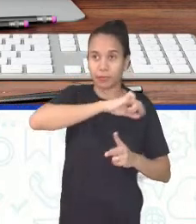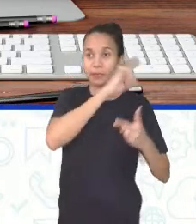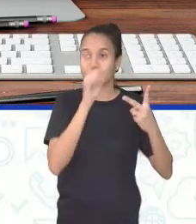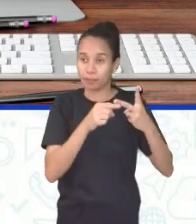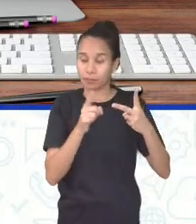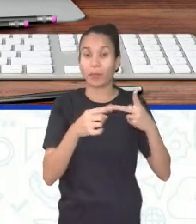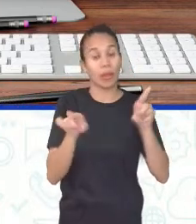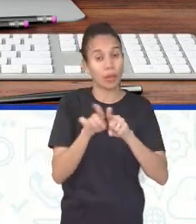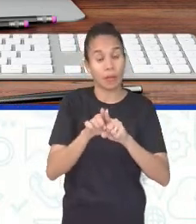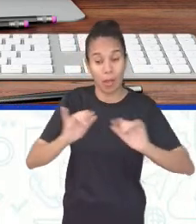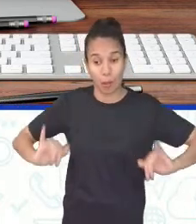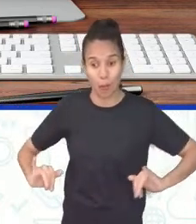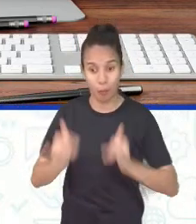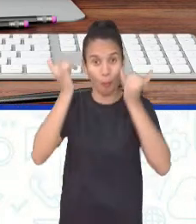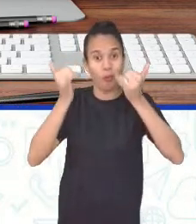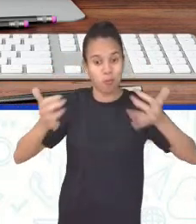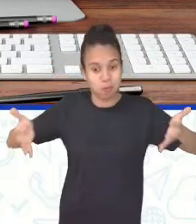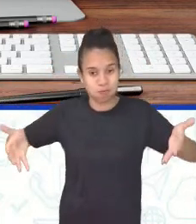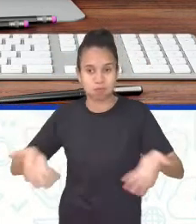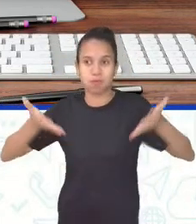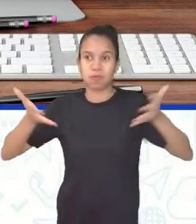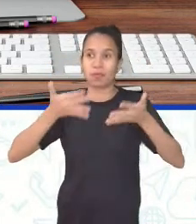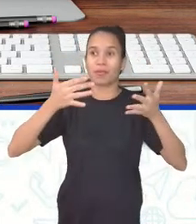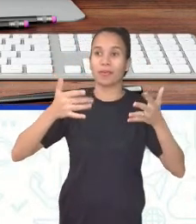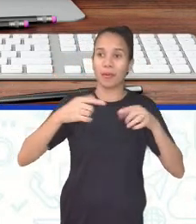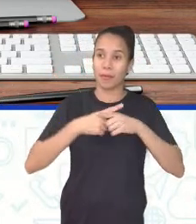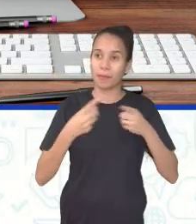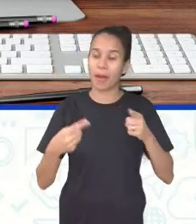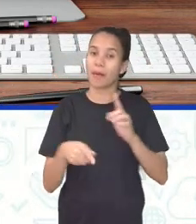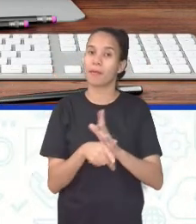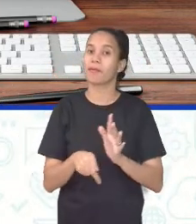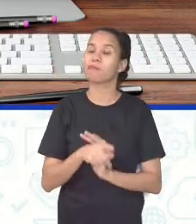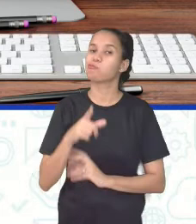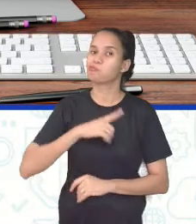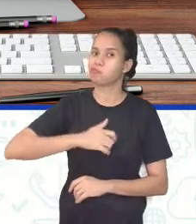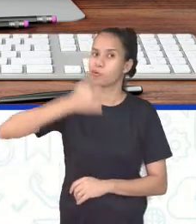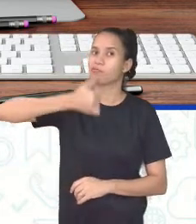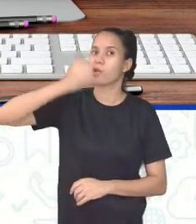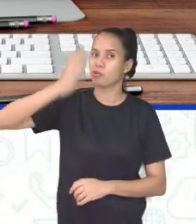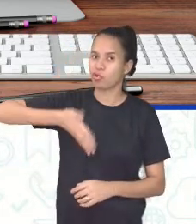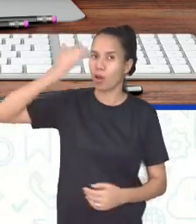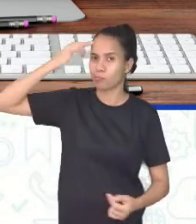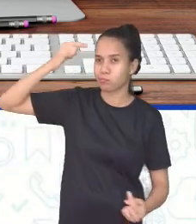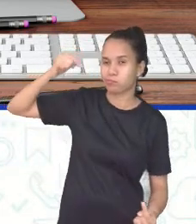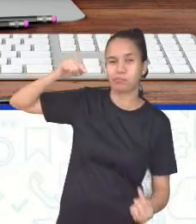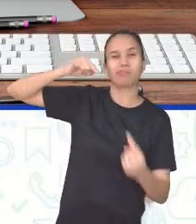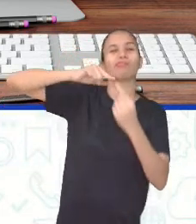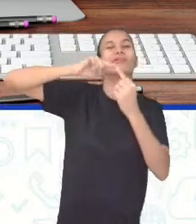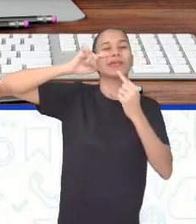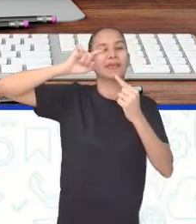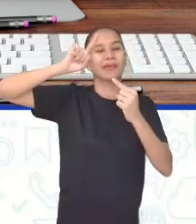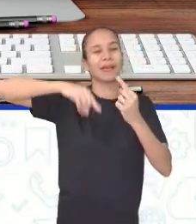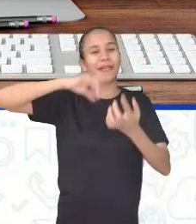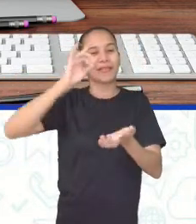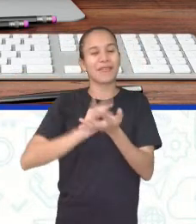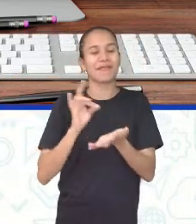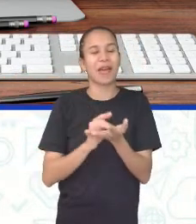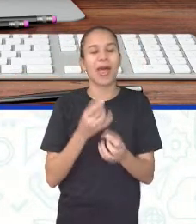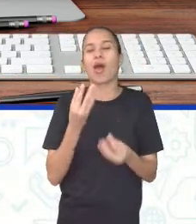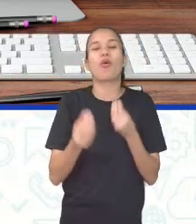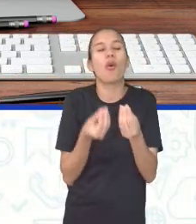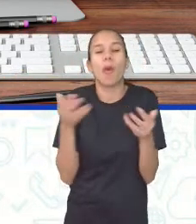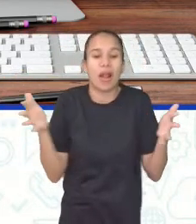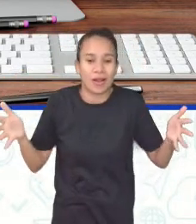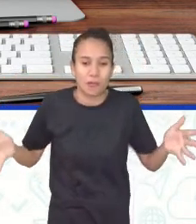aquilo que dá energia, então tem uma infinidade. Mas esse primeiro já tem tudo a ver com a gente aqui. É aquilo que estimula,